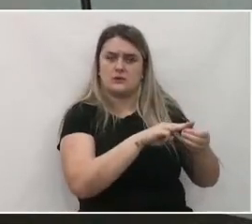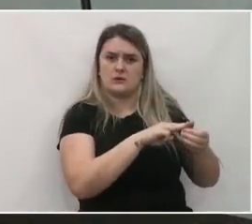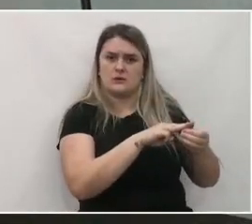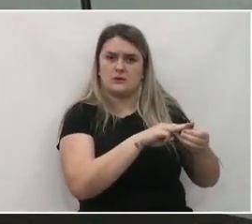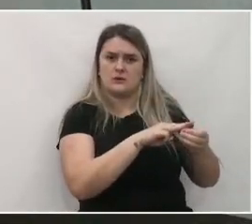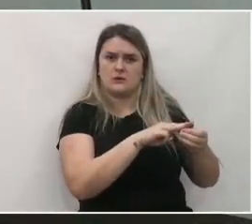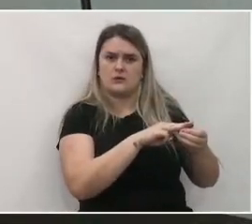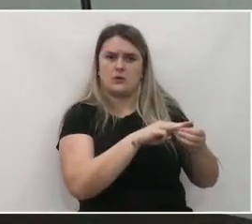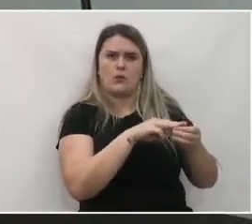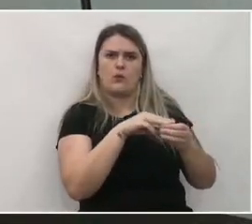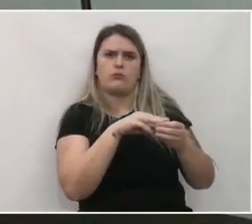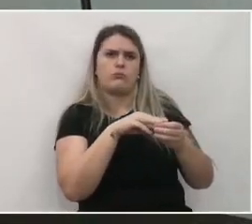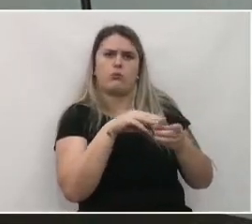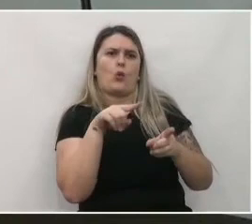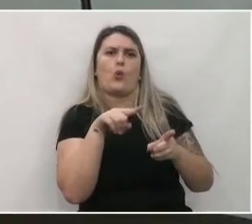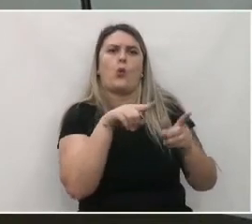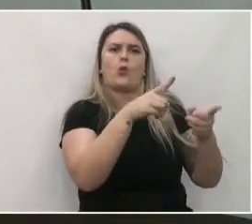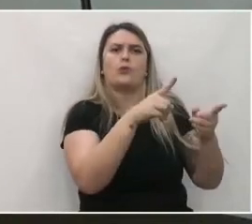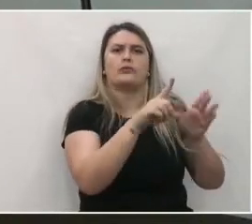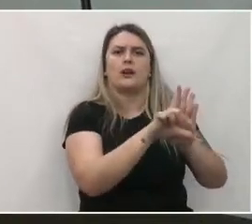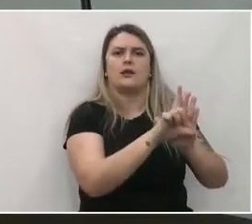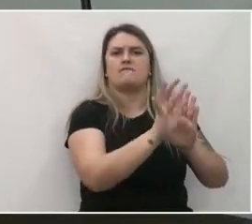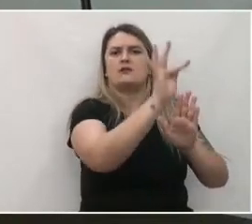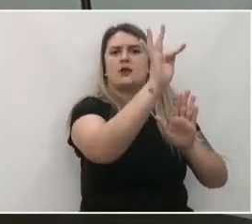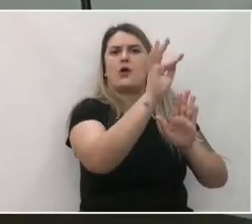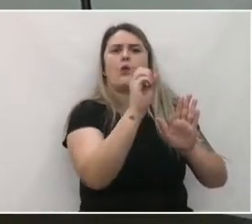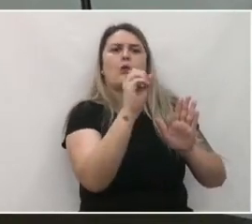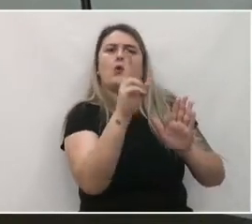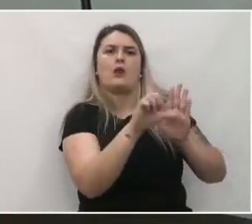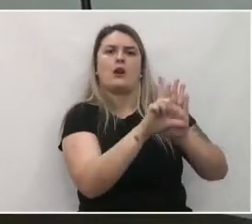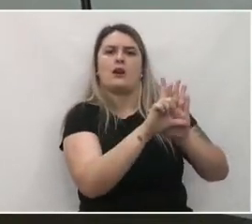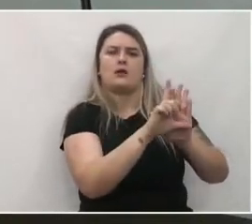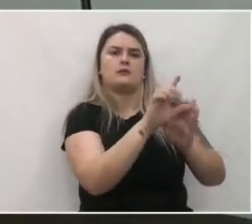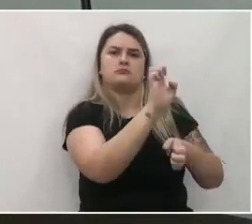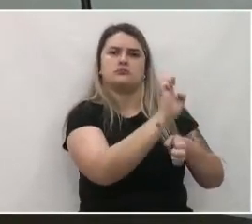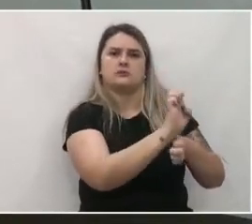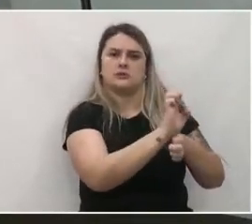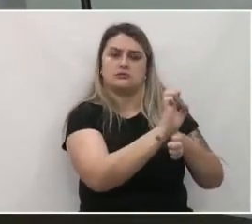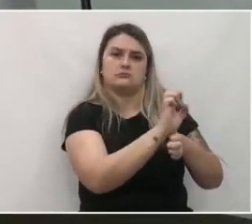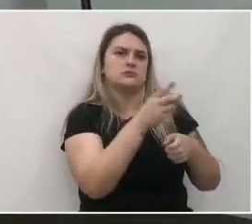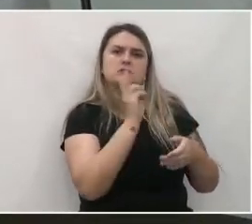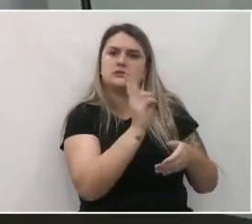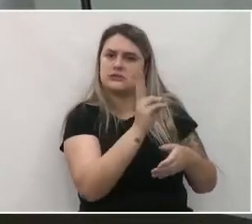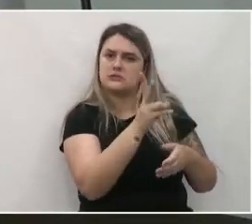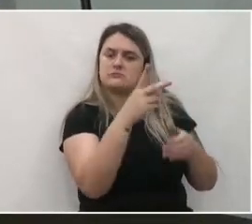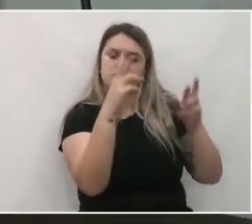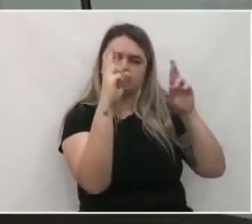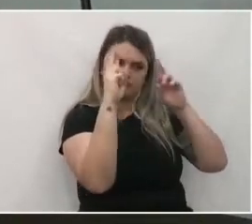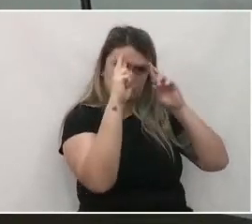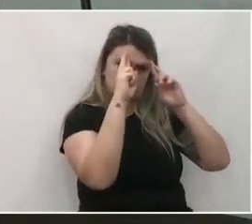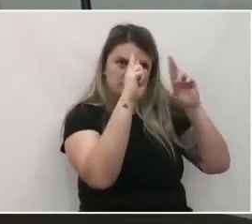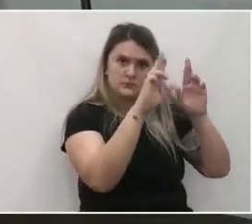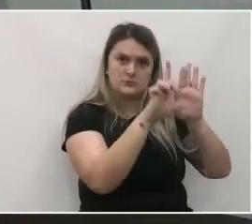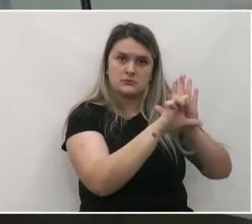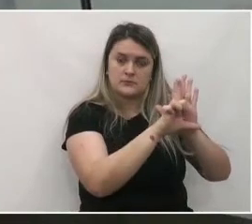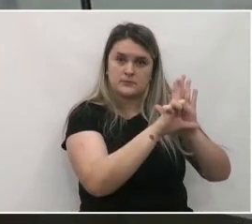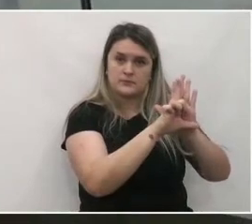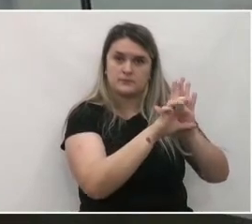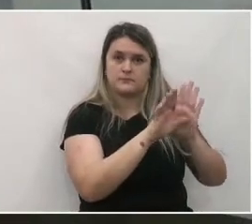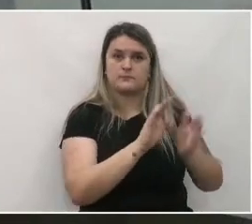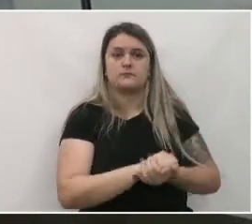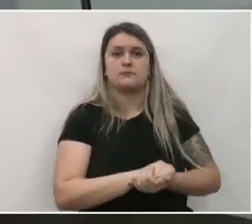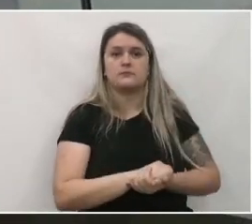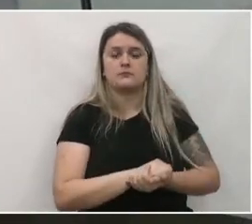diretor contrariar uma lei que tenha que ser respeitada. Os